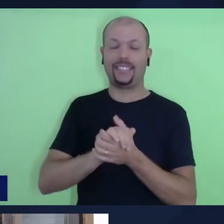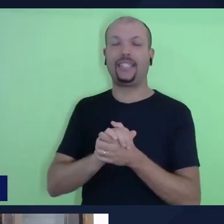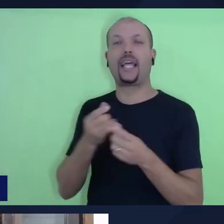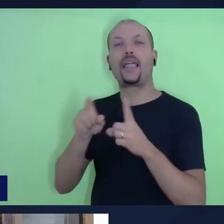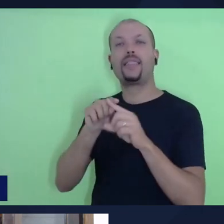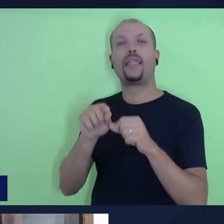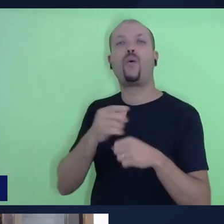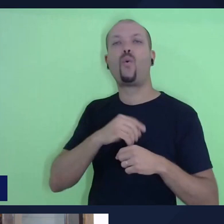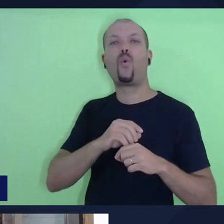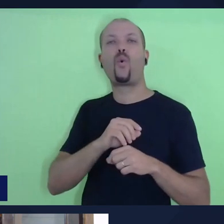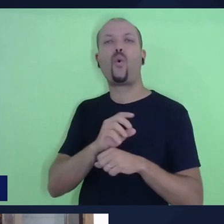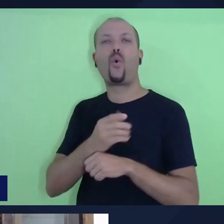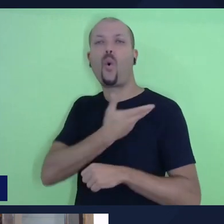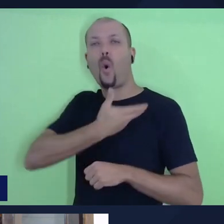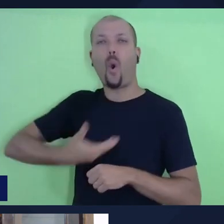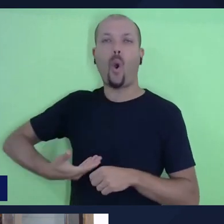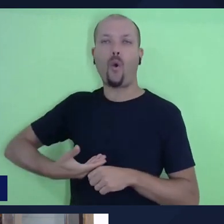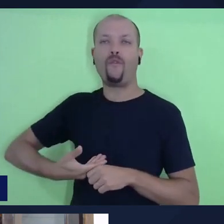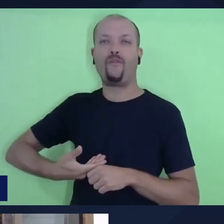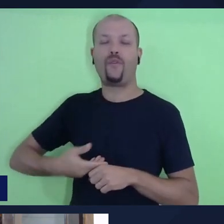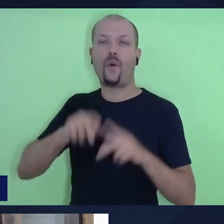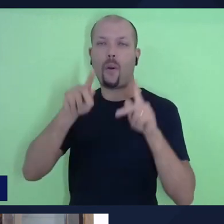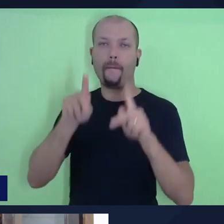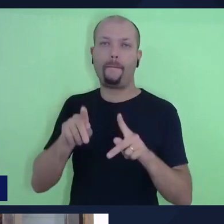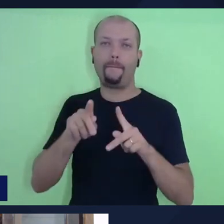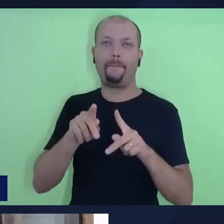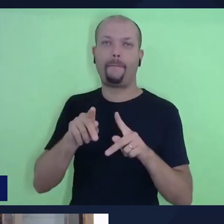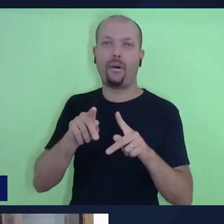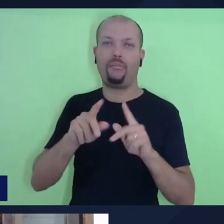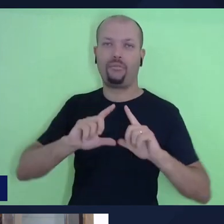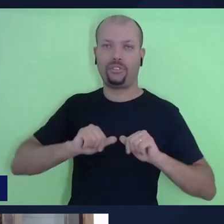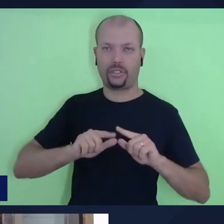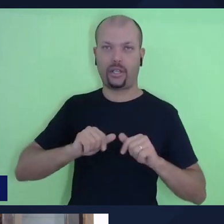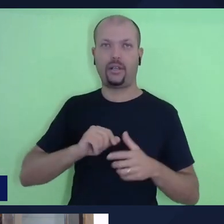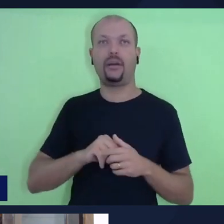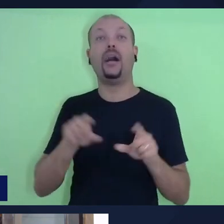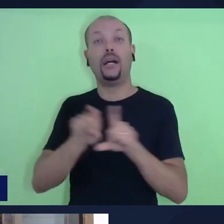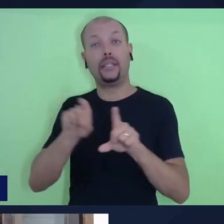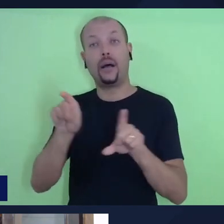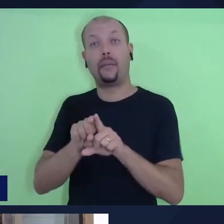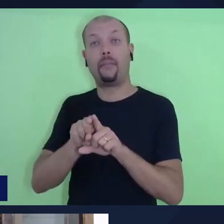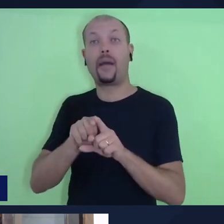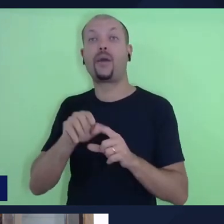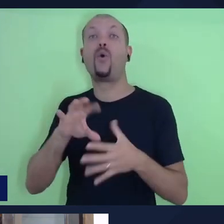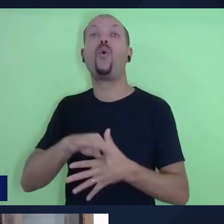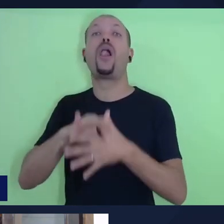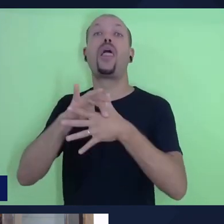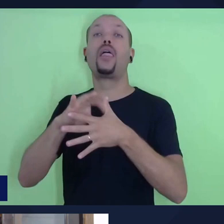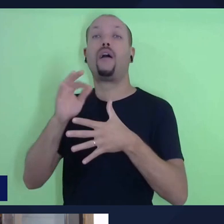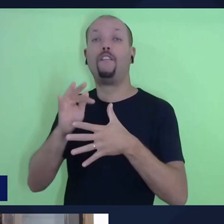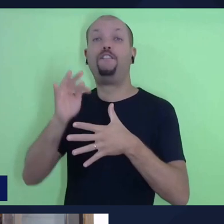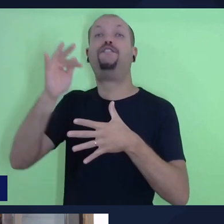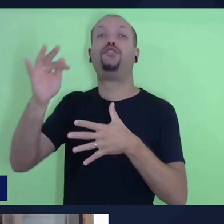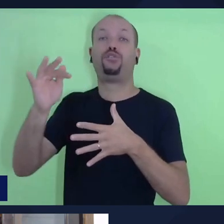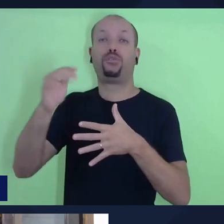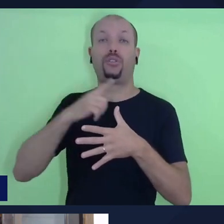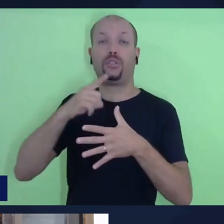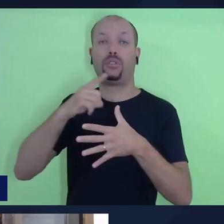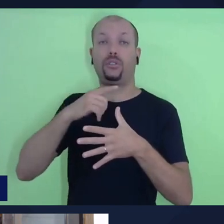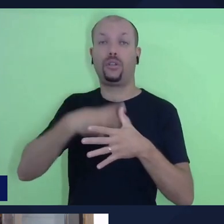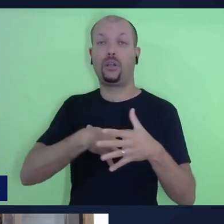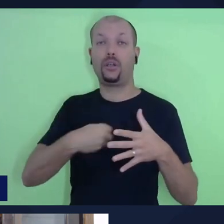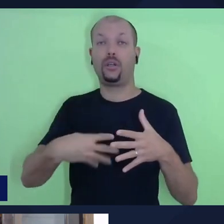mas também tem uma dimensão muitas vezes escatológica de um governante que virá do descendente de